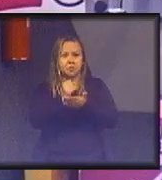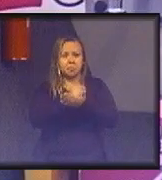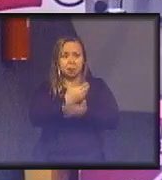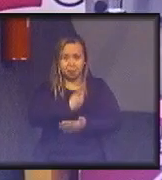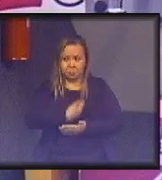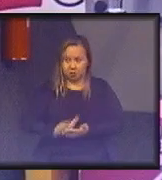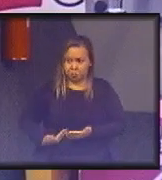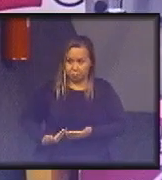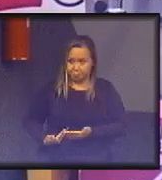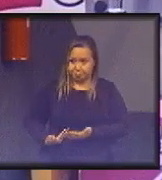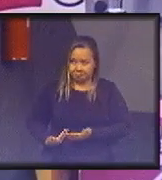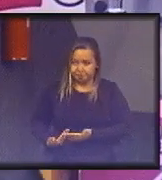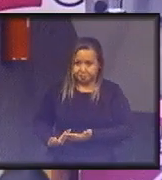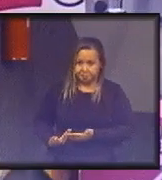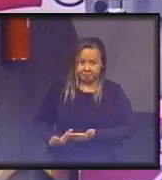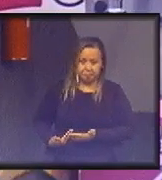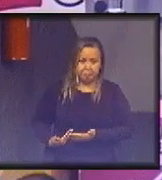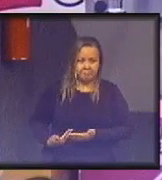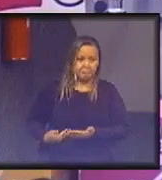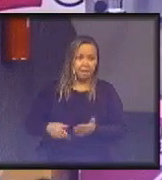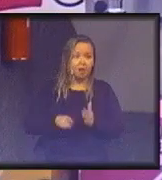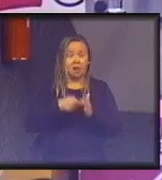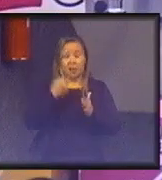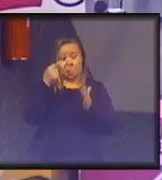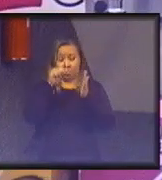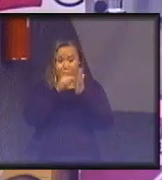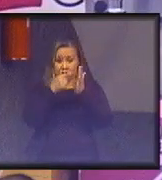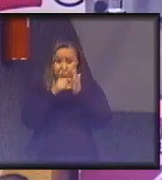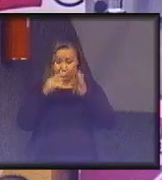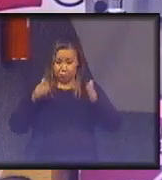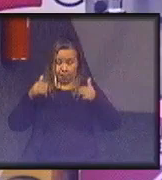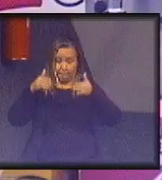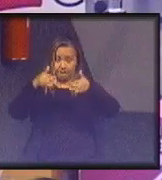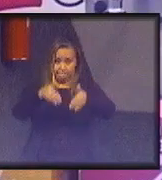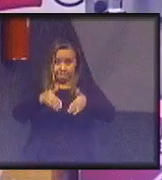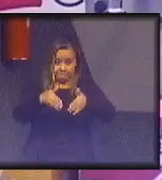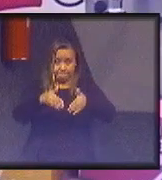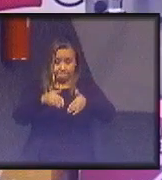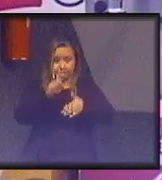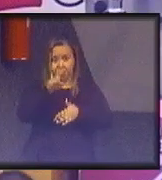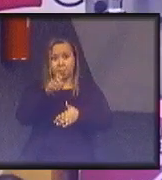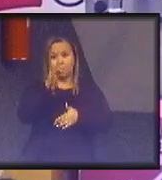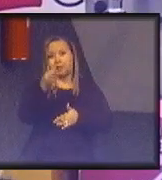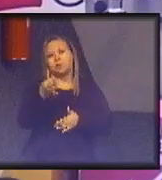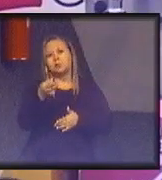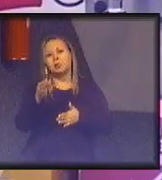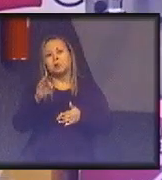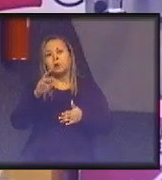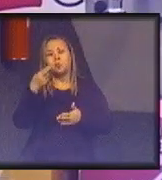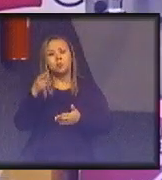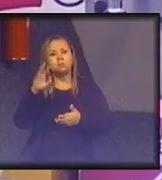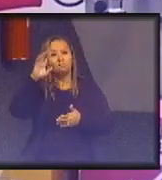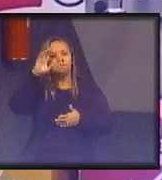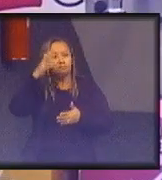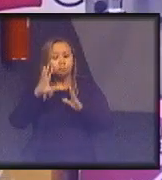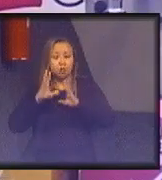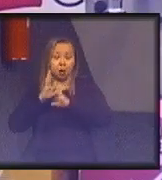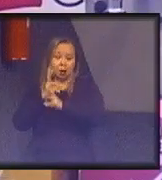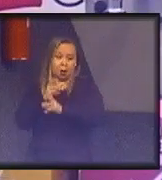Isso. Isso. Um ponto focal que mereceria uma revisão da lei